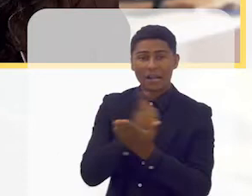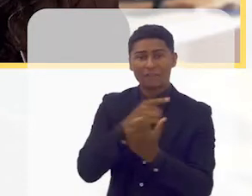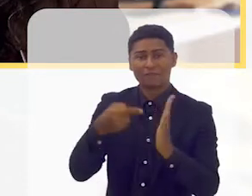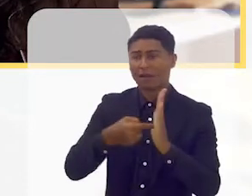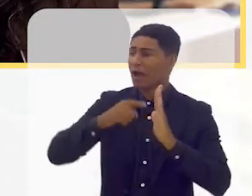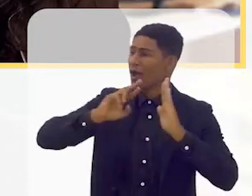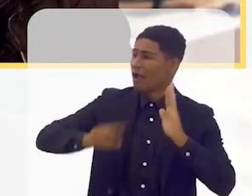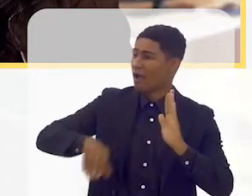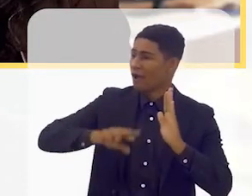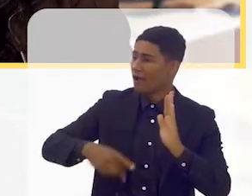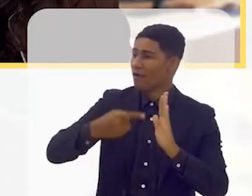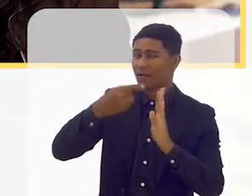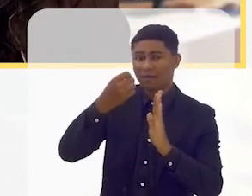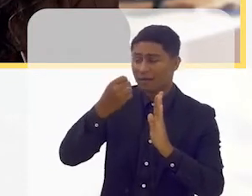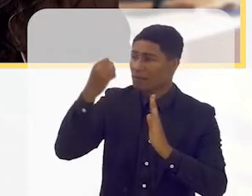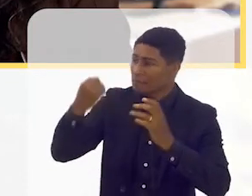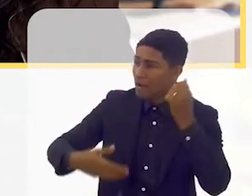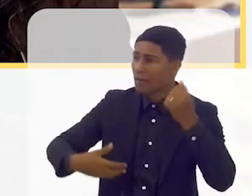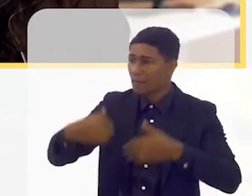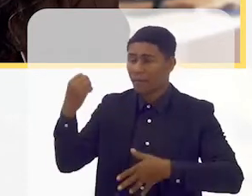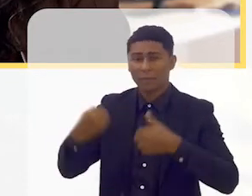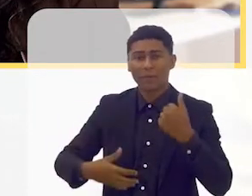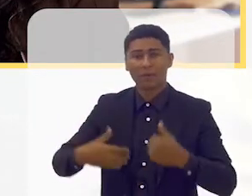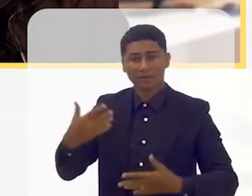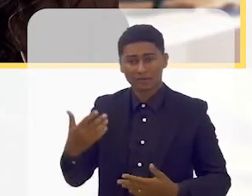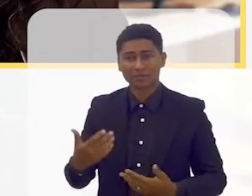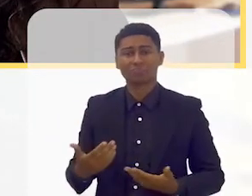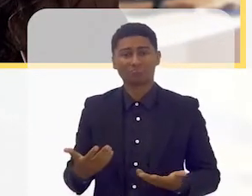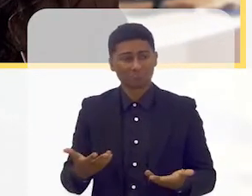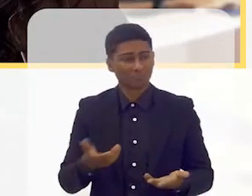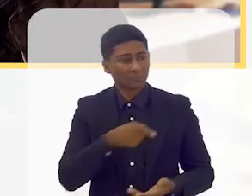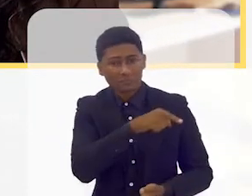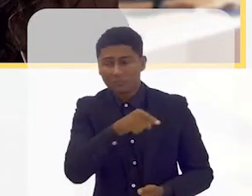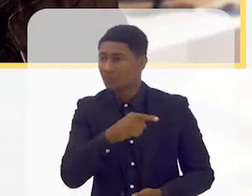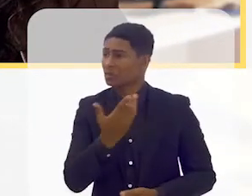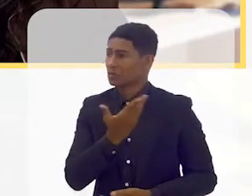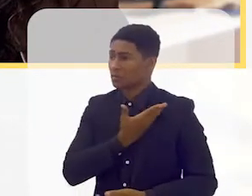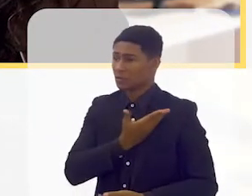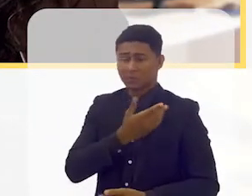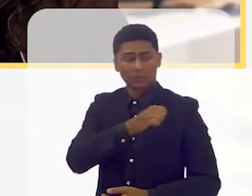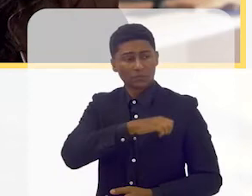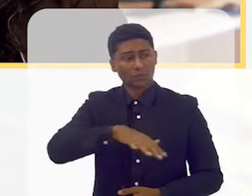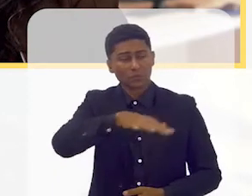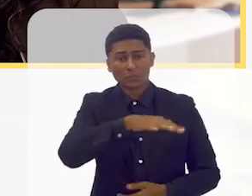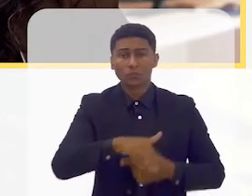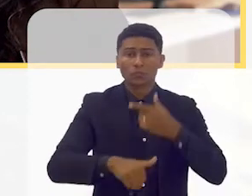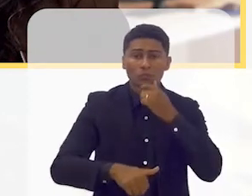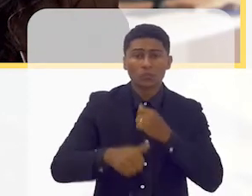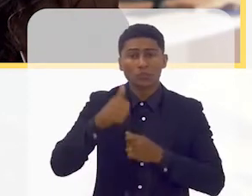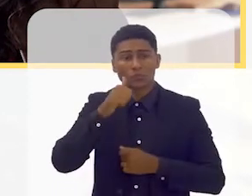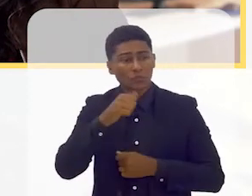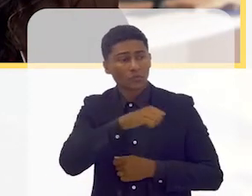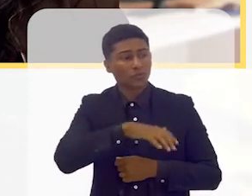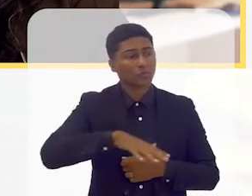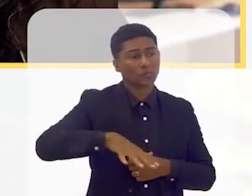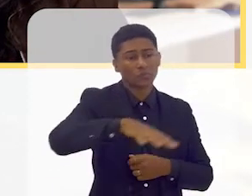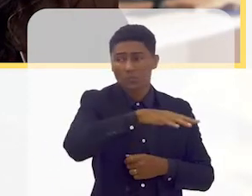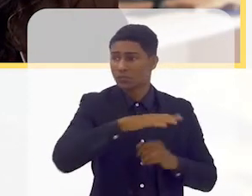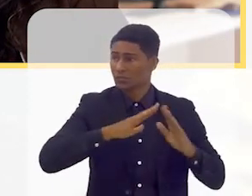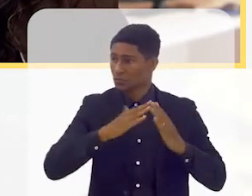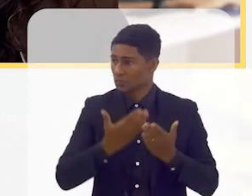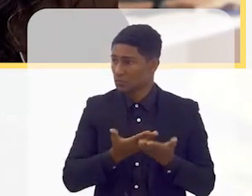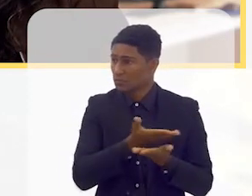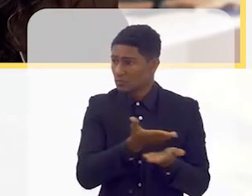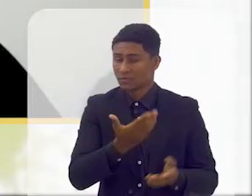diferente com os meninos, e que os colegas que estavam com os meninos, e as meninas, claro, que estavam com